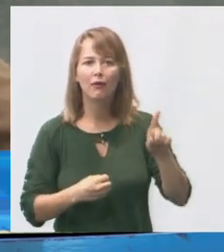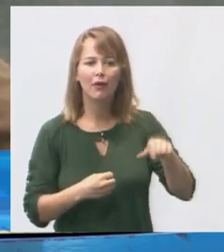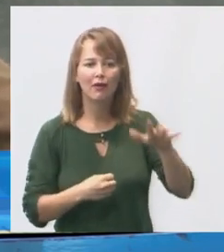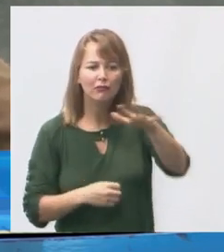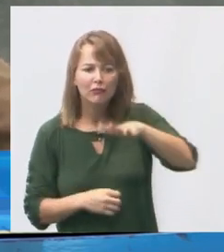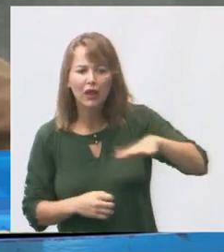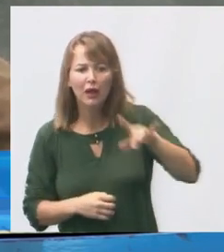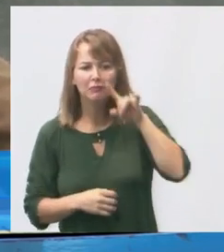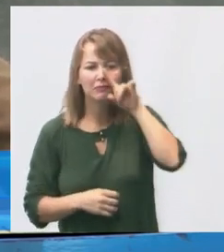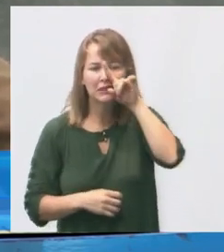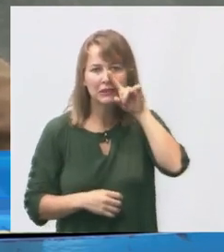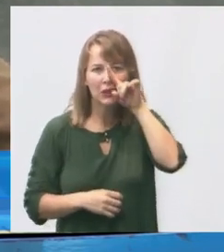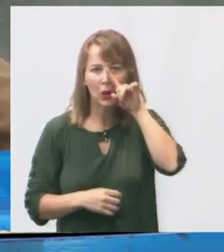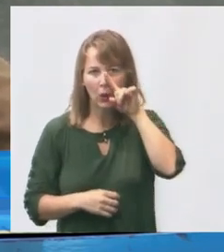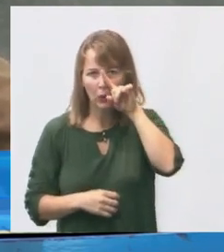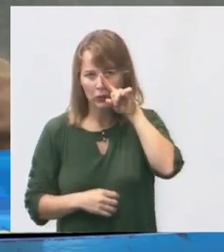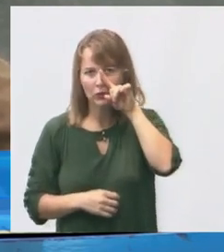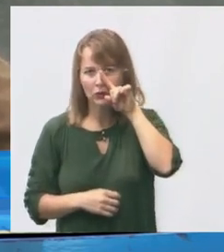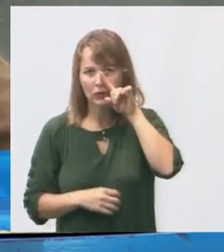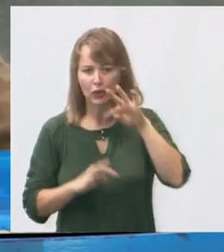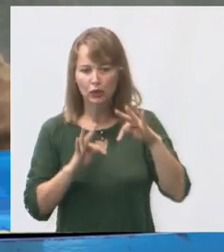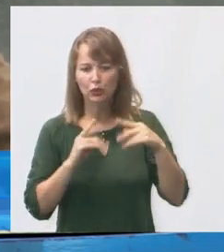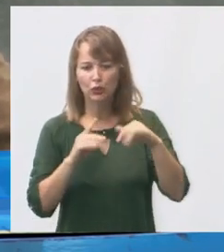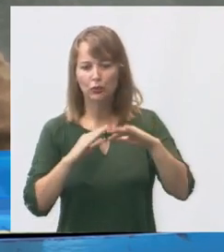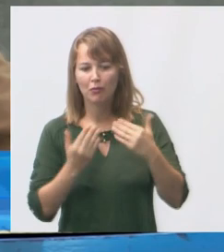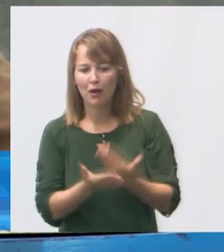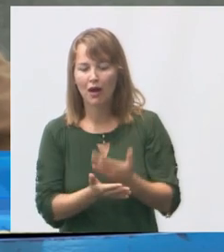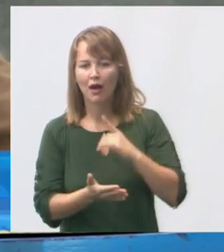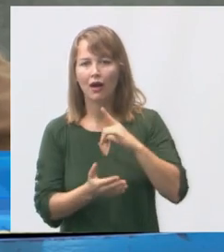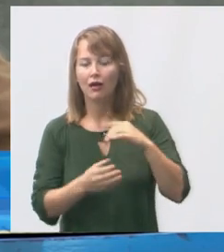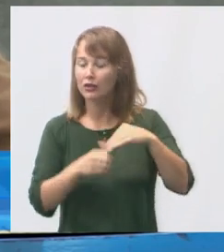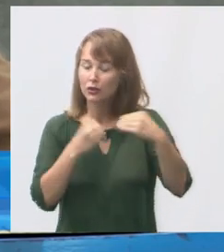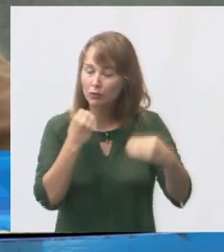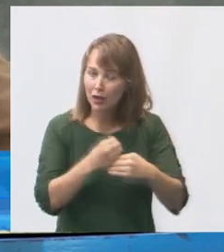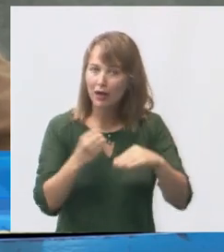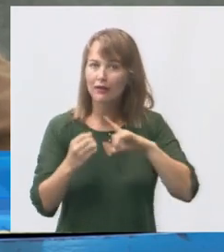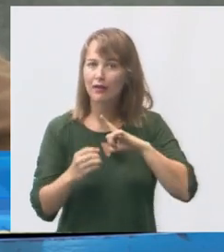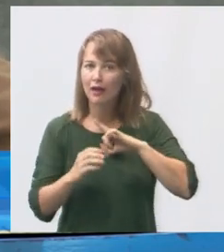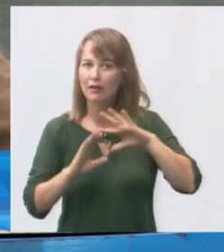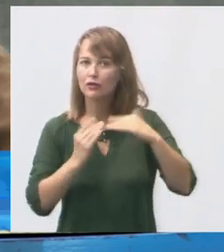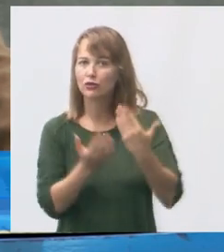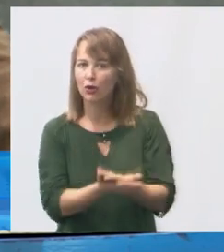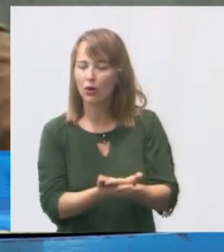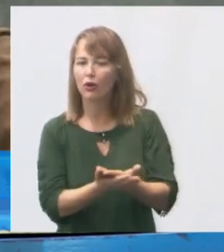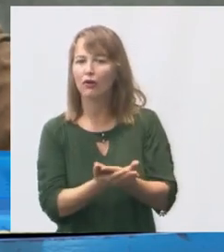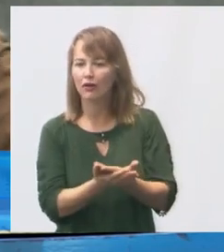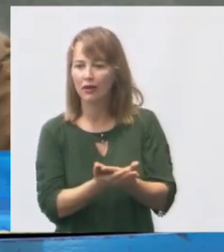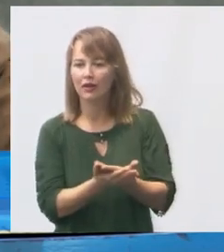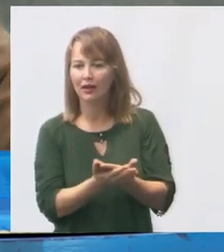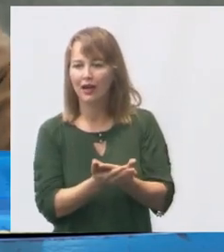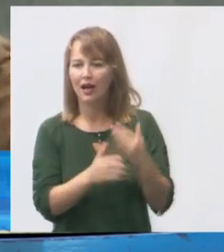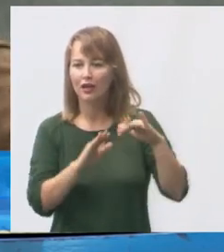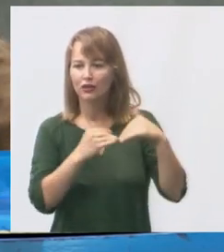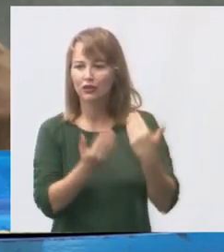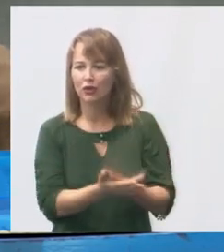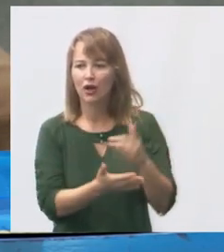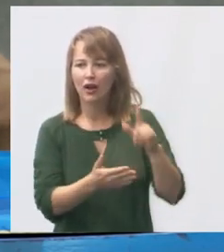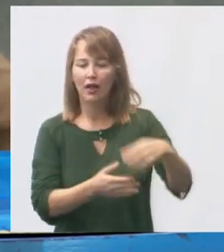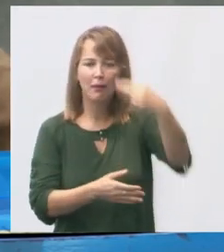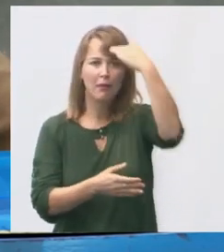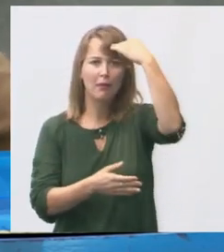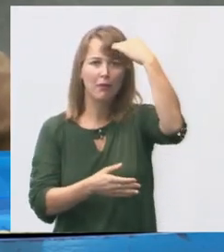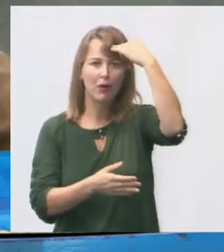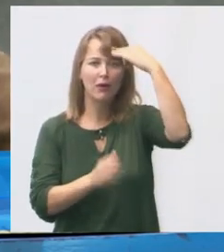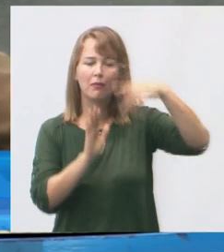sendo. E todo o bairro tem a sua escola. A escola Irmã Jacinta, ela faz parte da memória coletiva do bairro. Eu